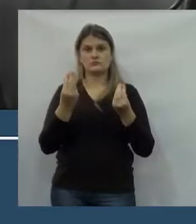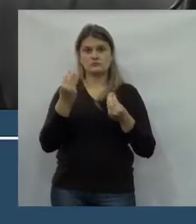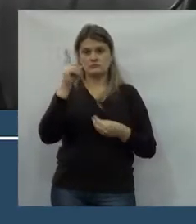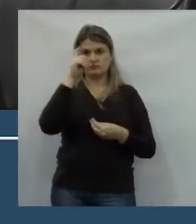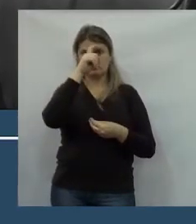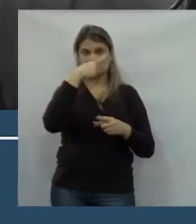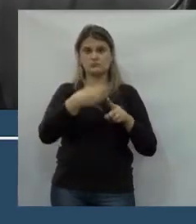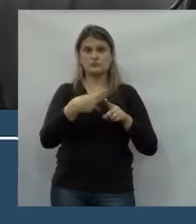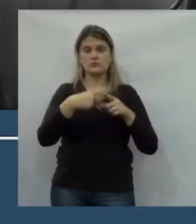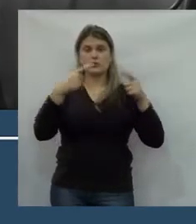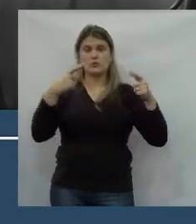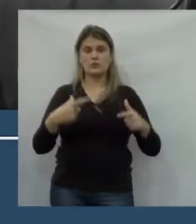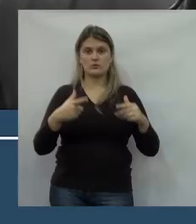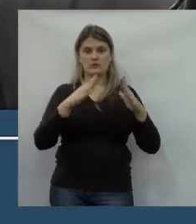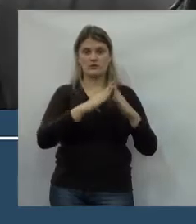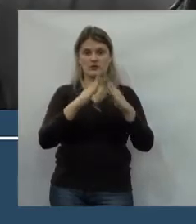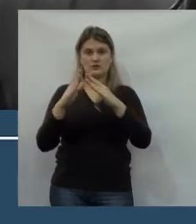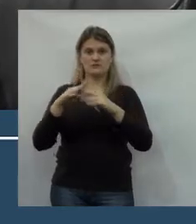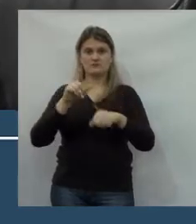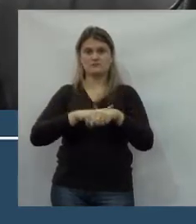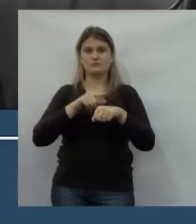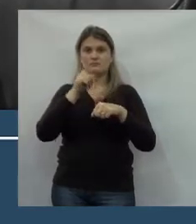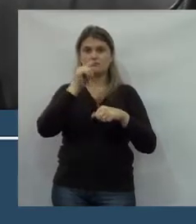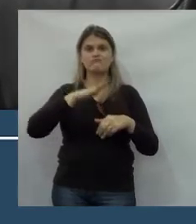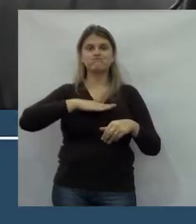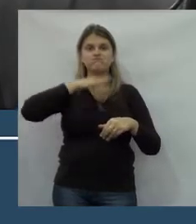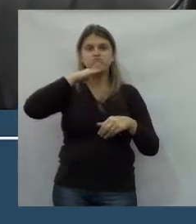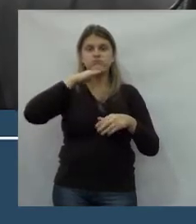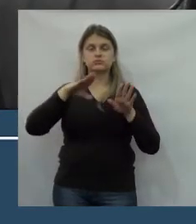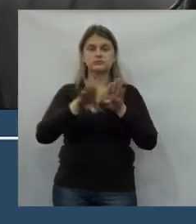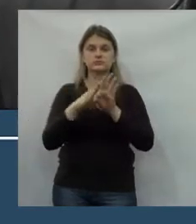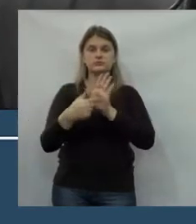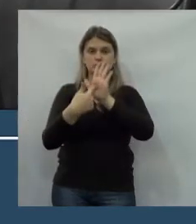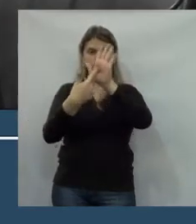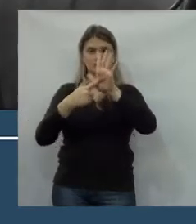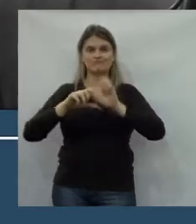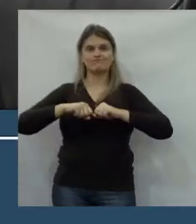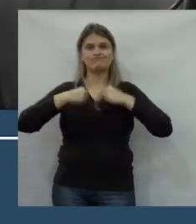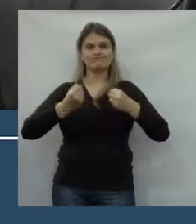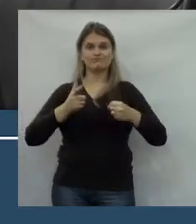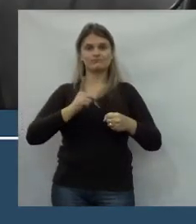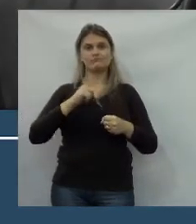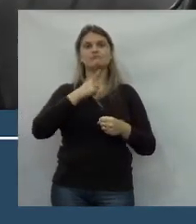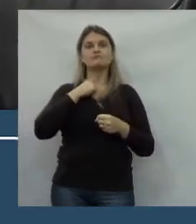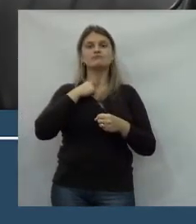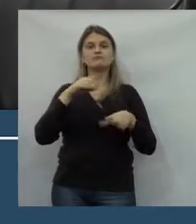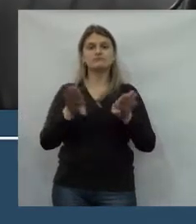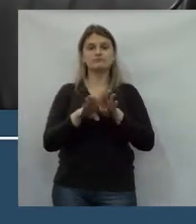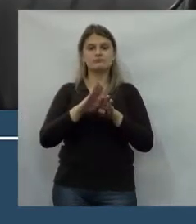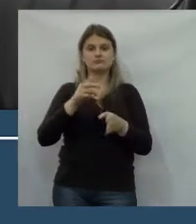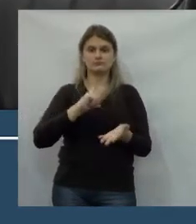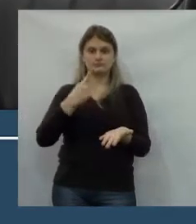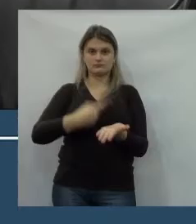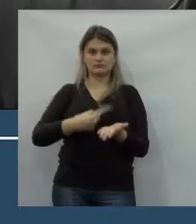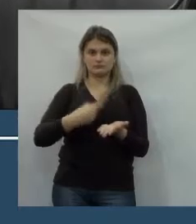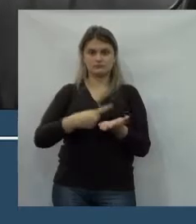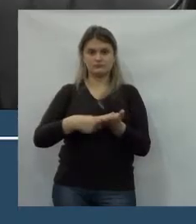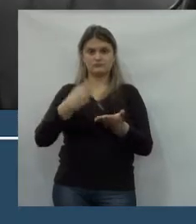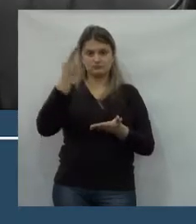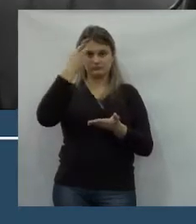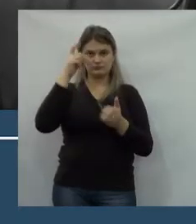com o local das nossas moradias, nós mostramos nossa força, nossa vontade e a nossa determinação